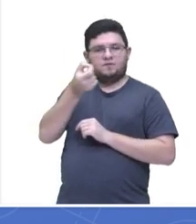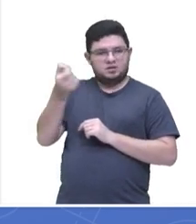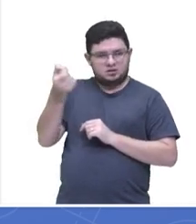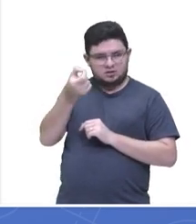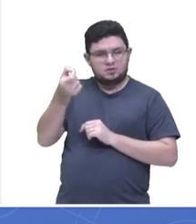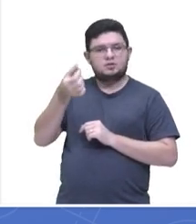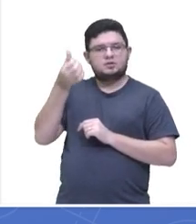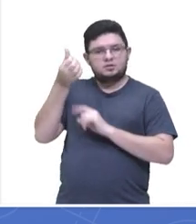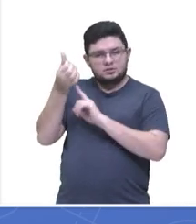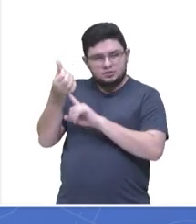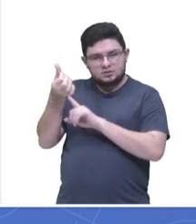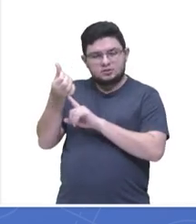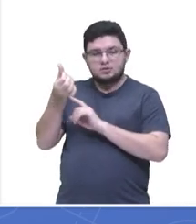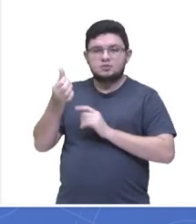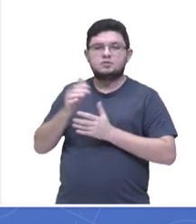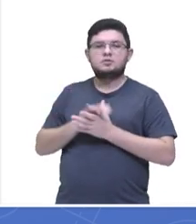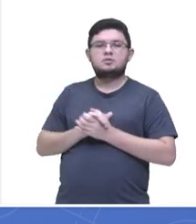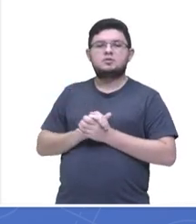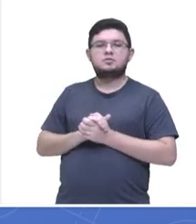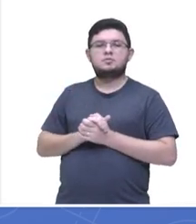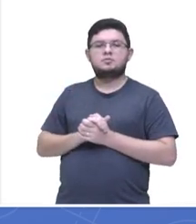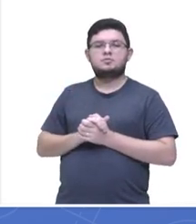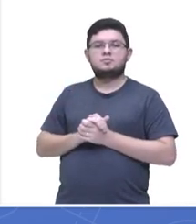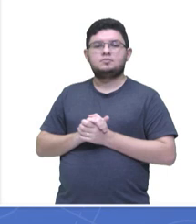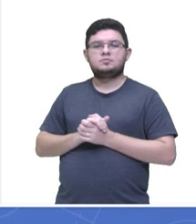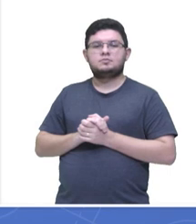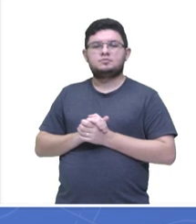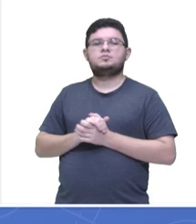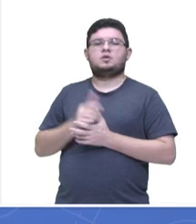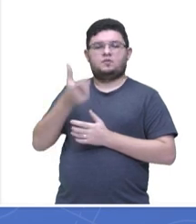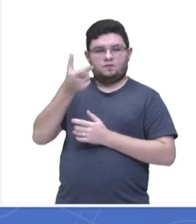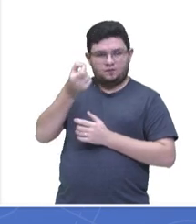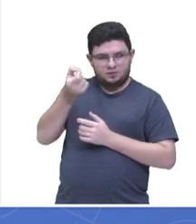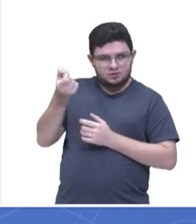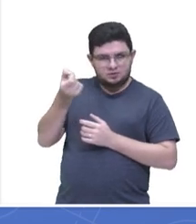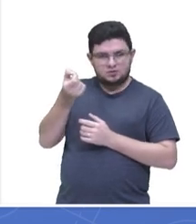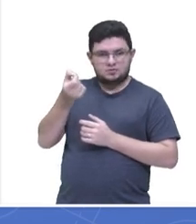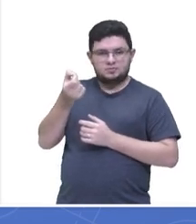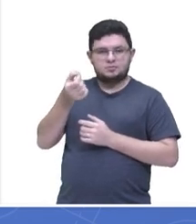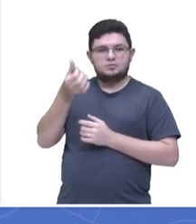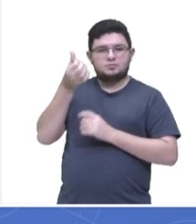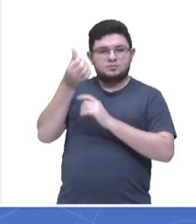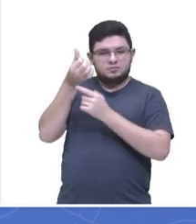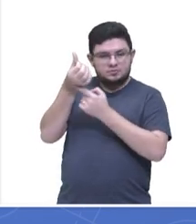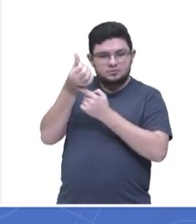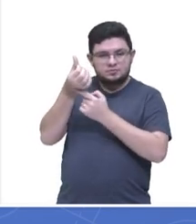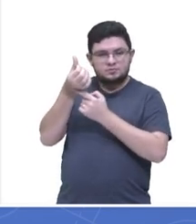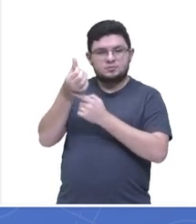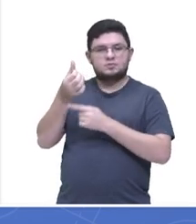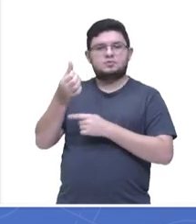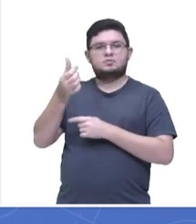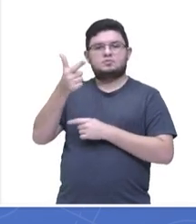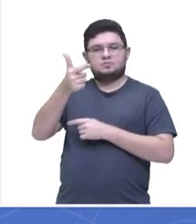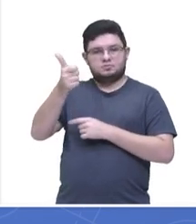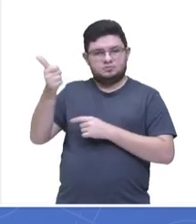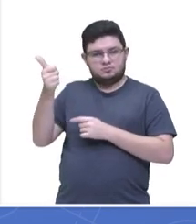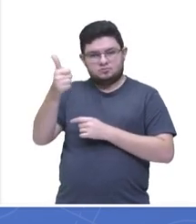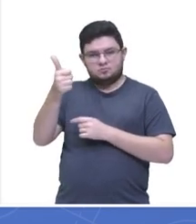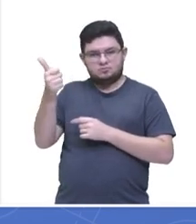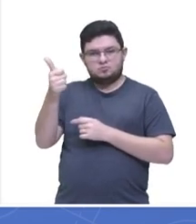20ª, só refazer aqui, a 20ª nota vale 6, assim como a